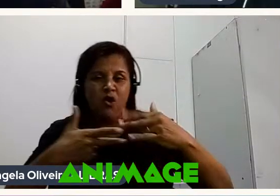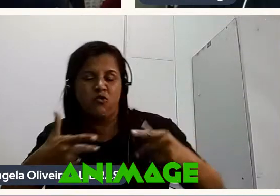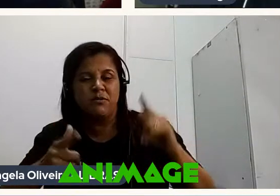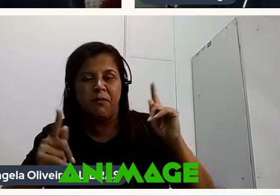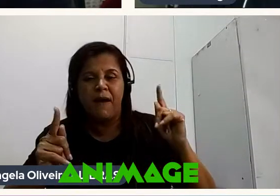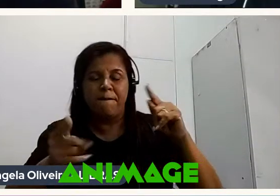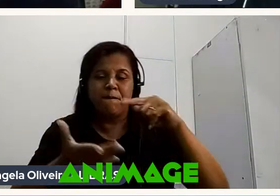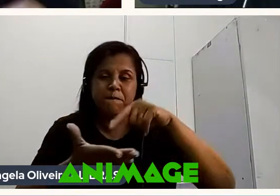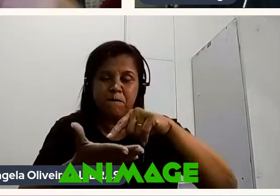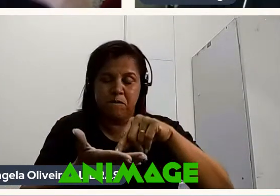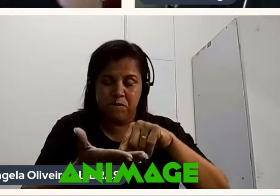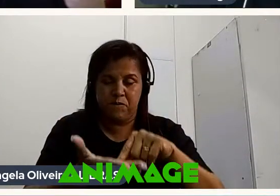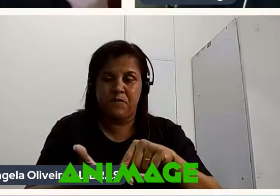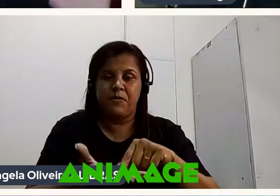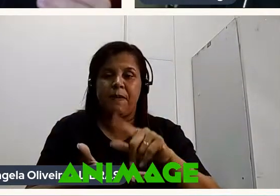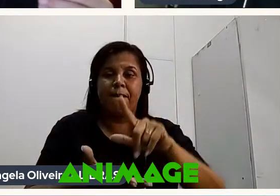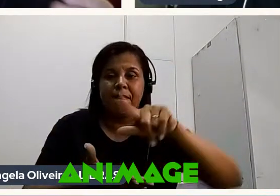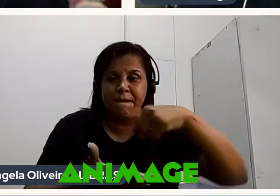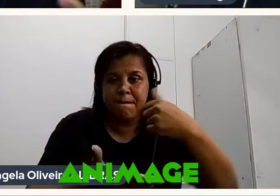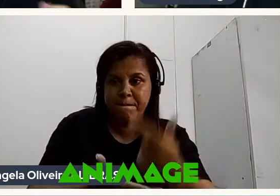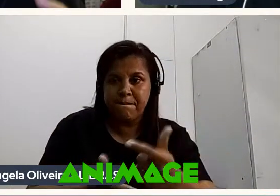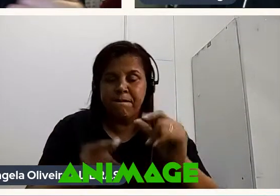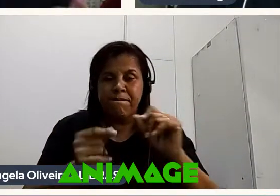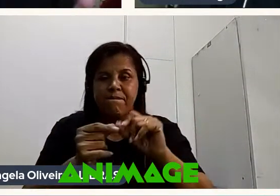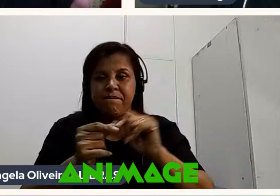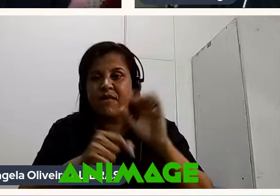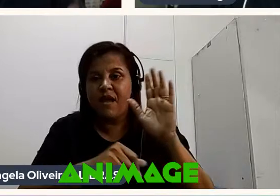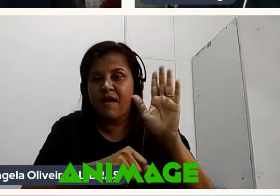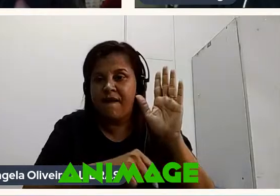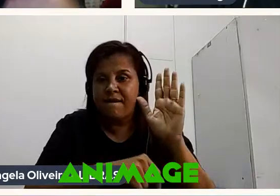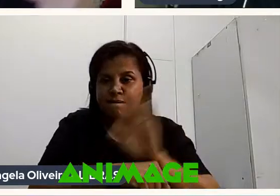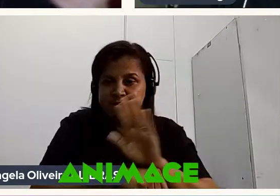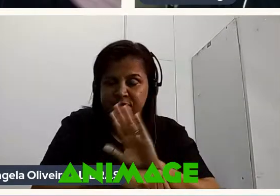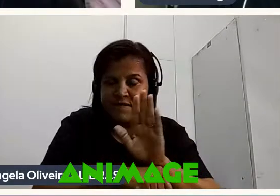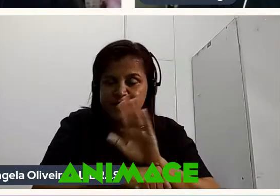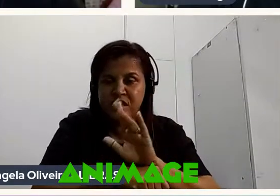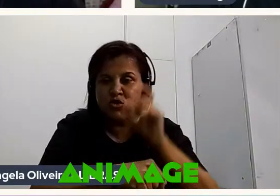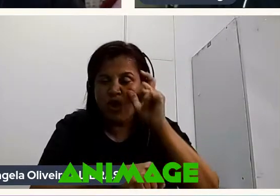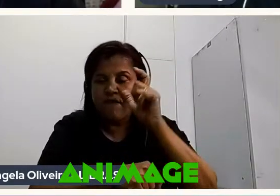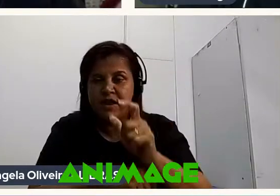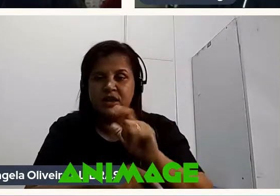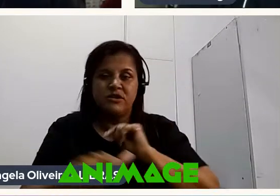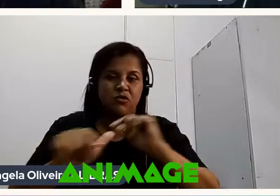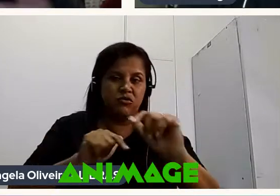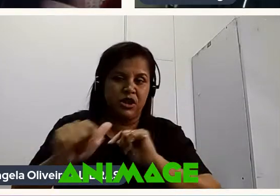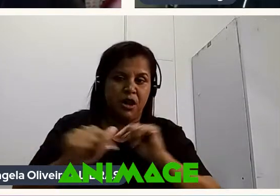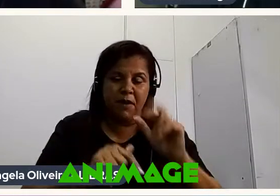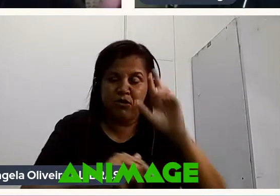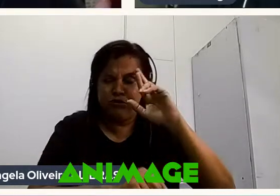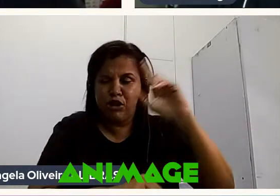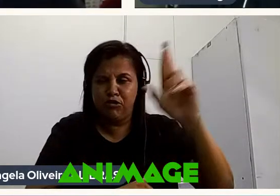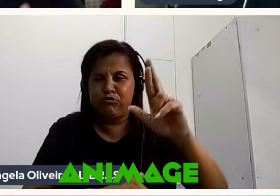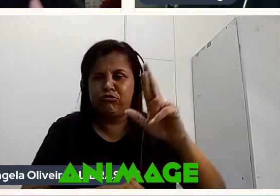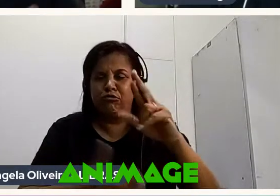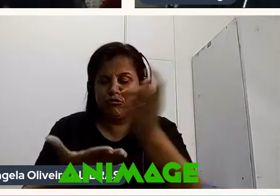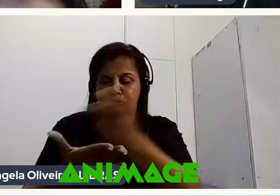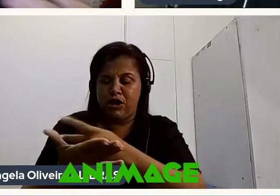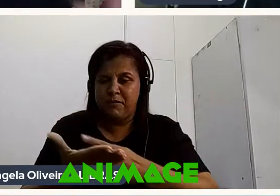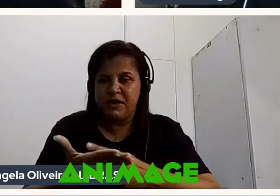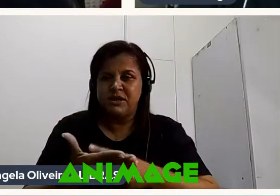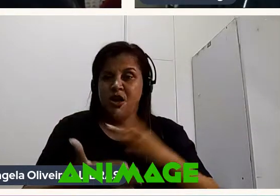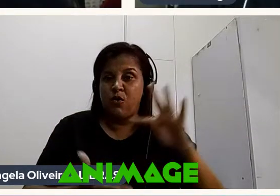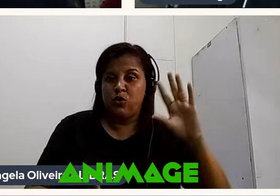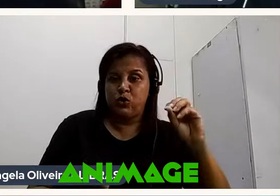enquadramento Depois a gente faz Os vídeos de referência Que era Um trabalho do diretor De animação Que era o Thomas Em que ele